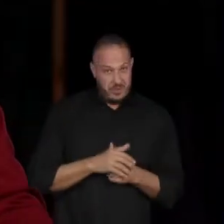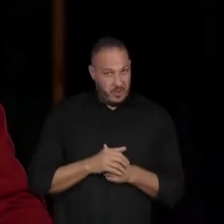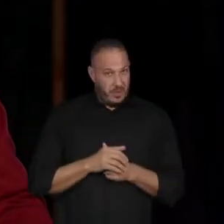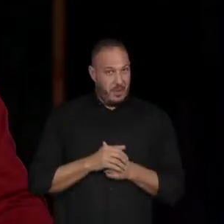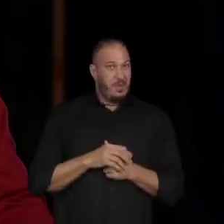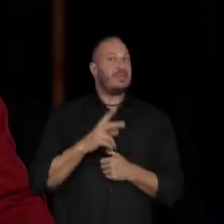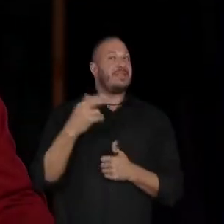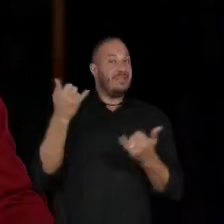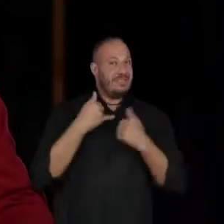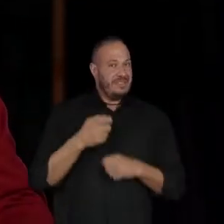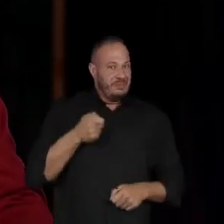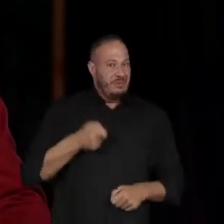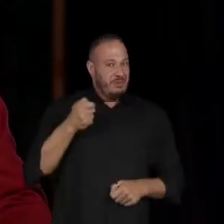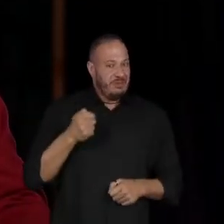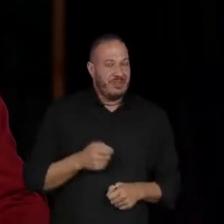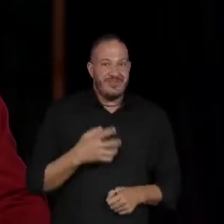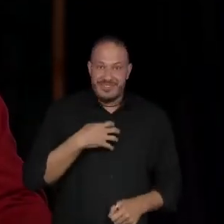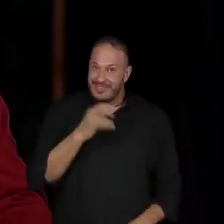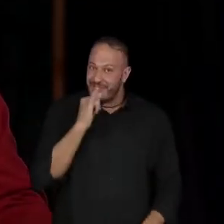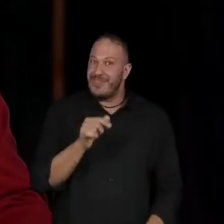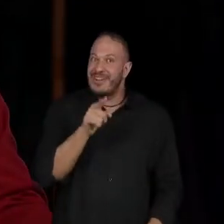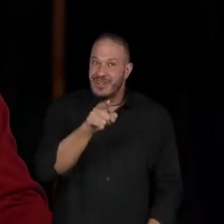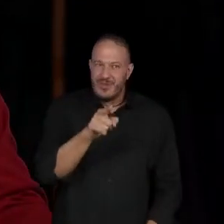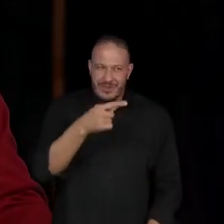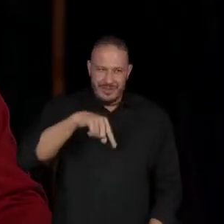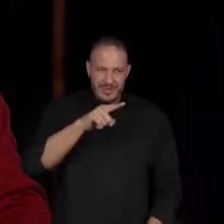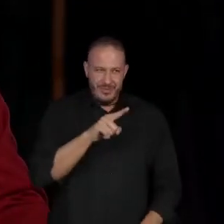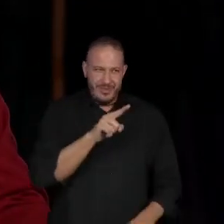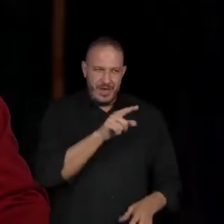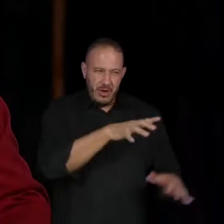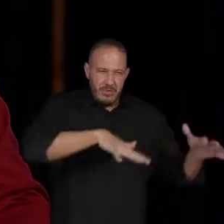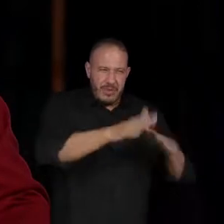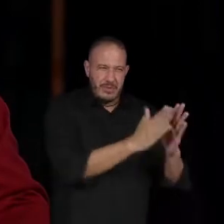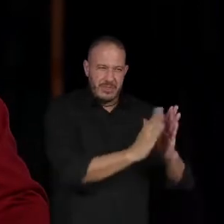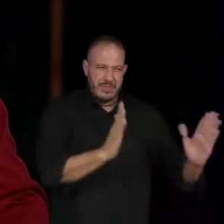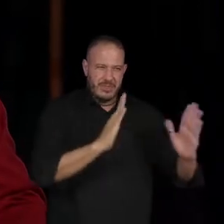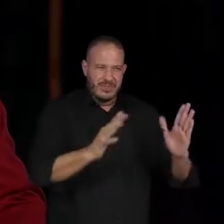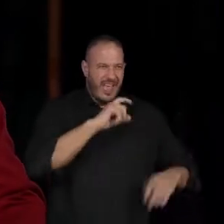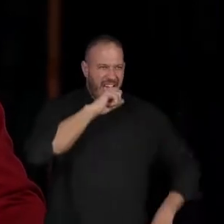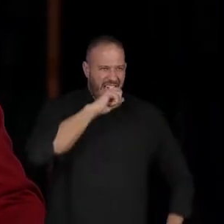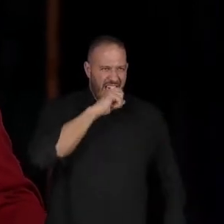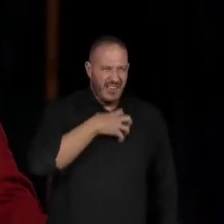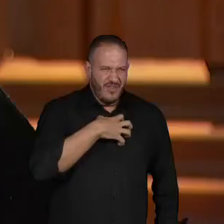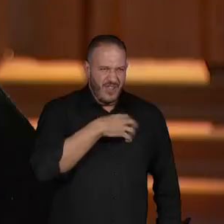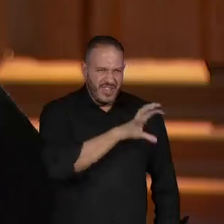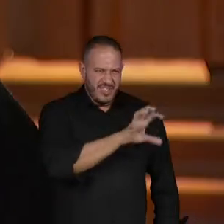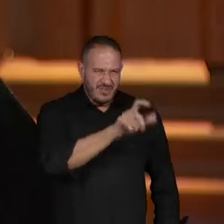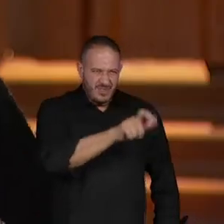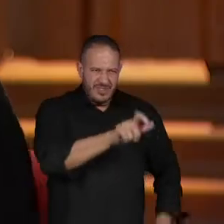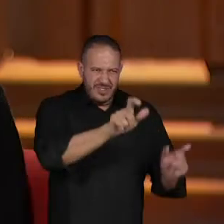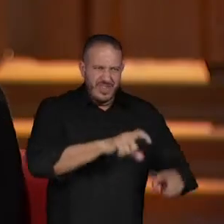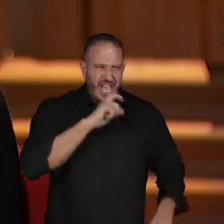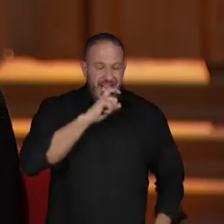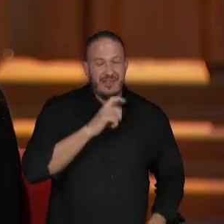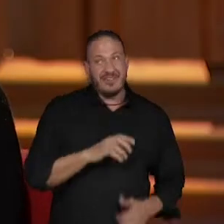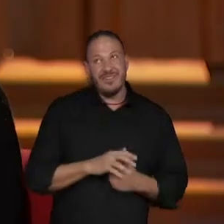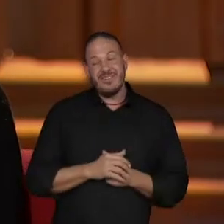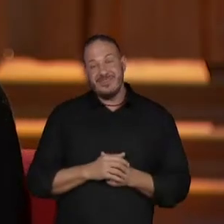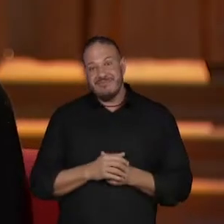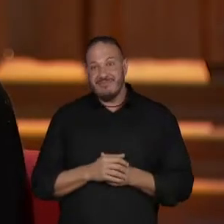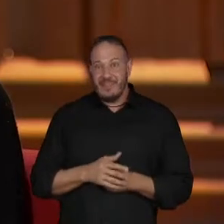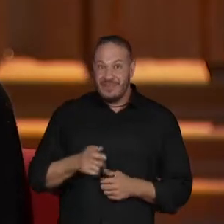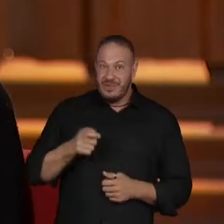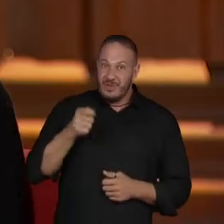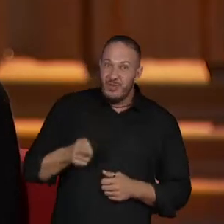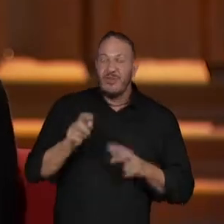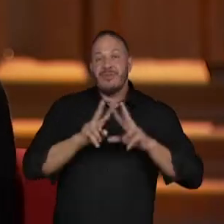uma notícia dura, hein, Vera? Estamos criando o quê? Uma geração de invejosos. Olha, notícia dura e ao mesmo